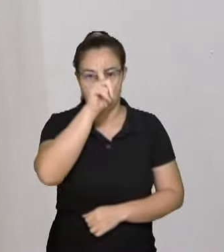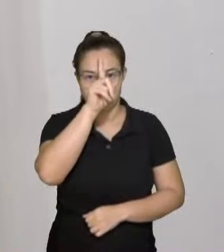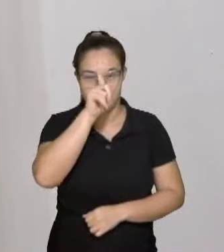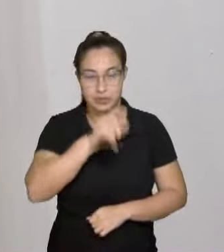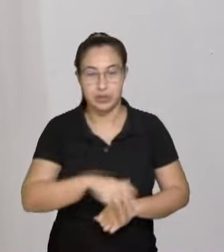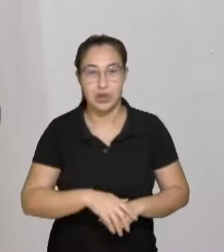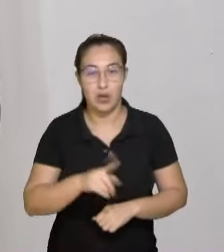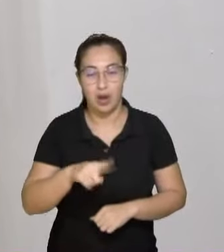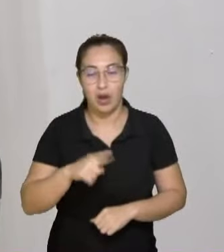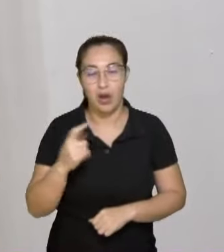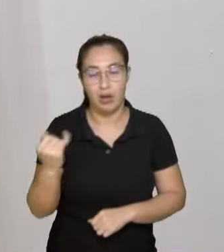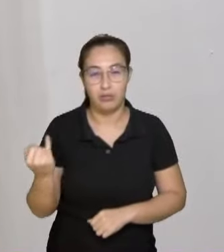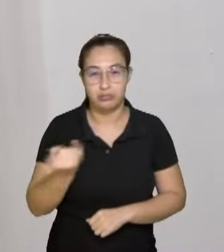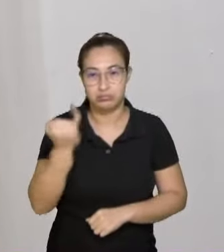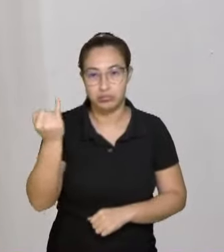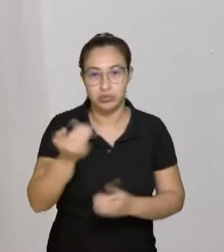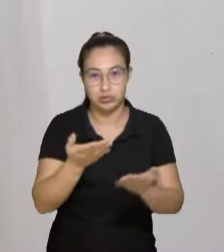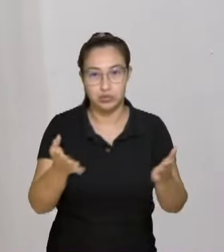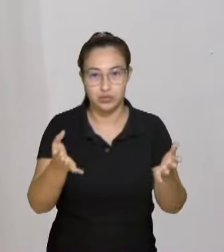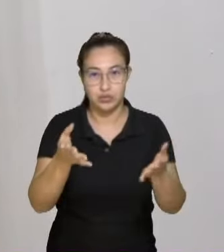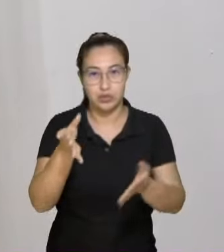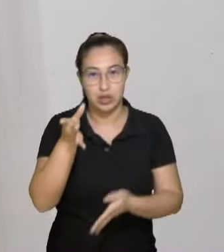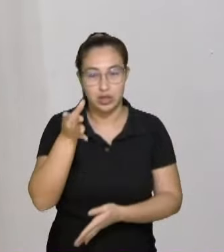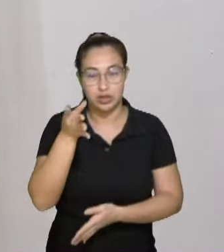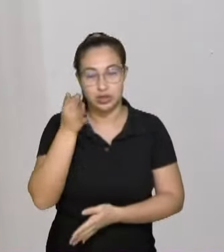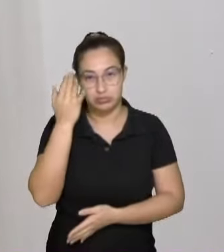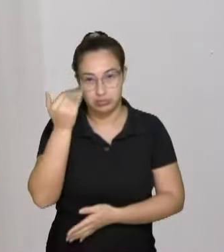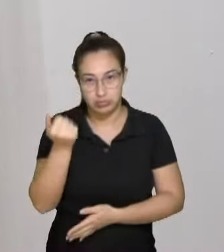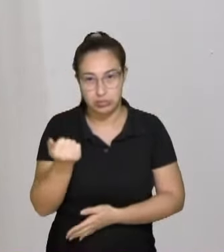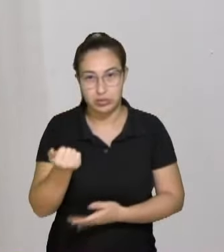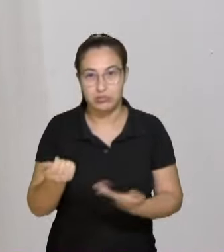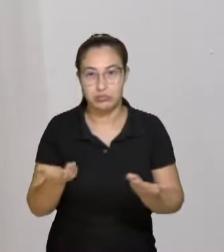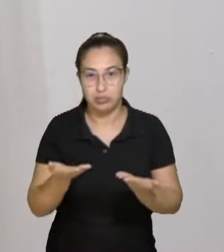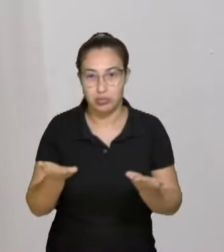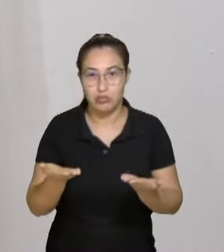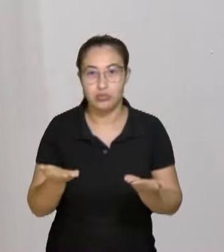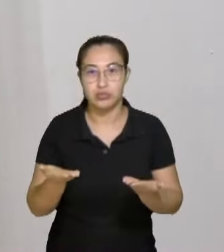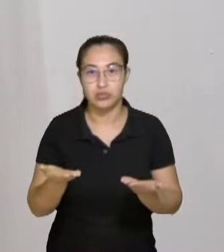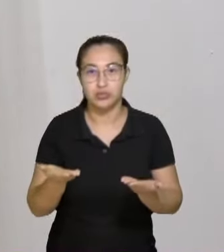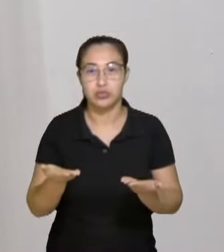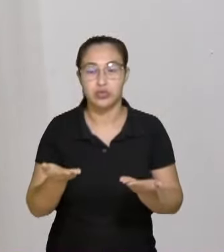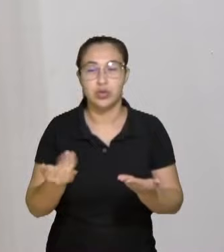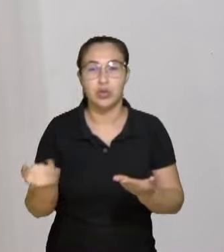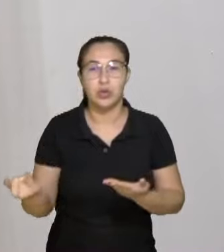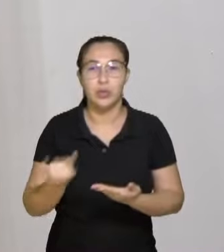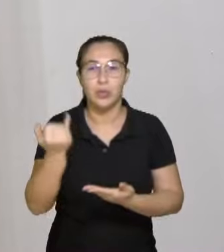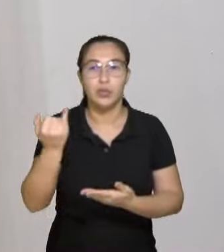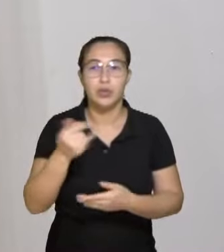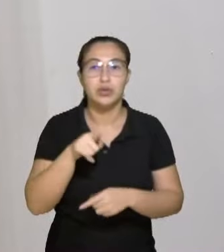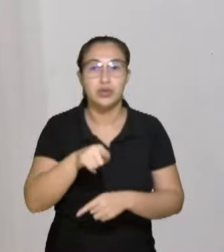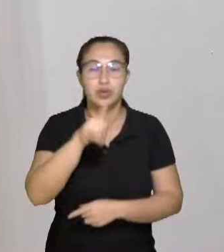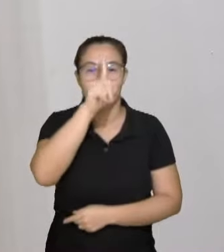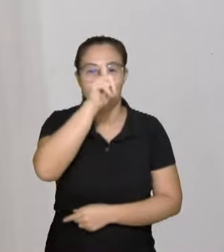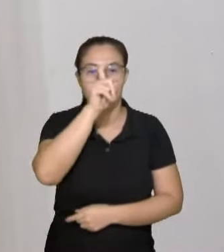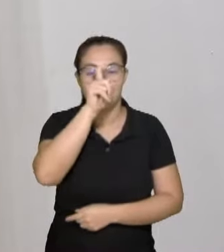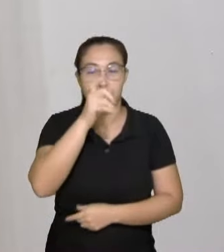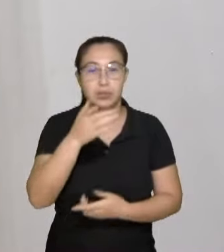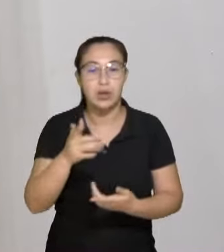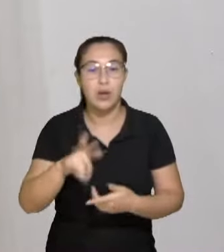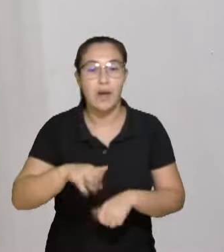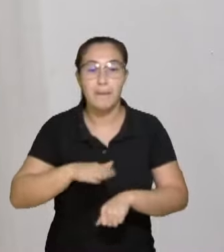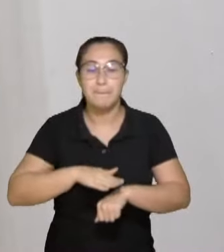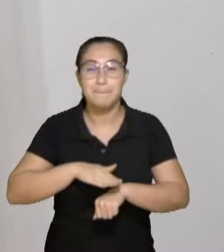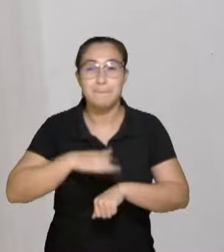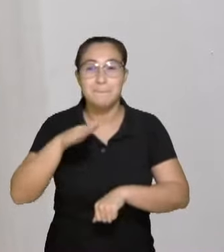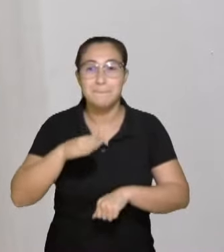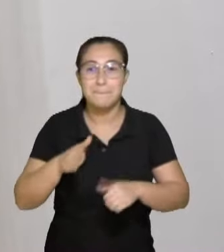para aqueles que nos acompanham na tarde de hoje, é importante saber que o Hospital Nossa Senhora da Conceição é o maior hospital em